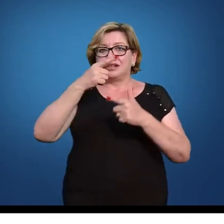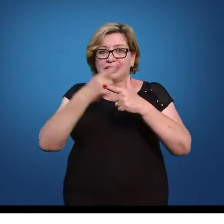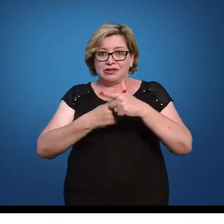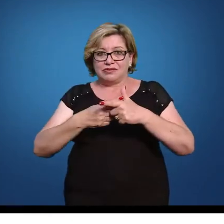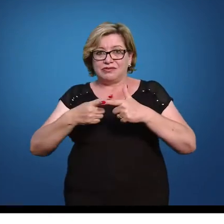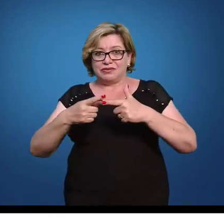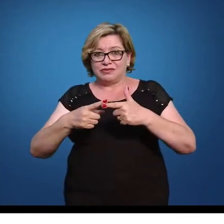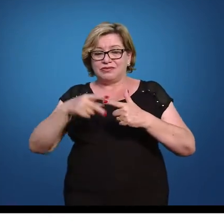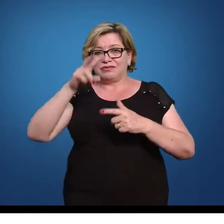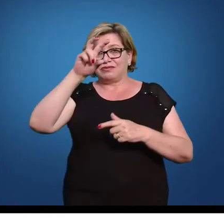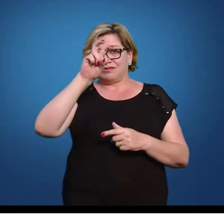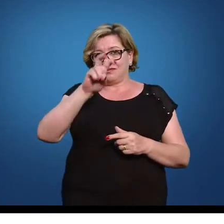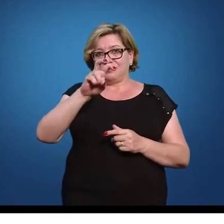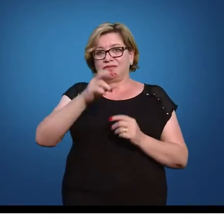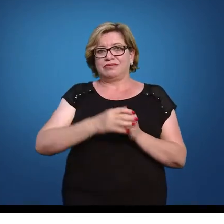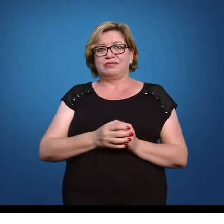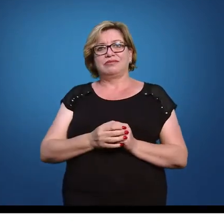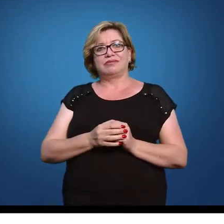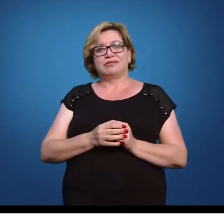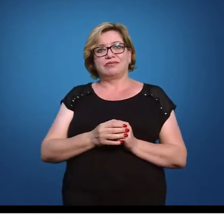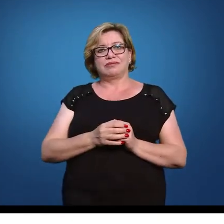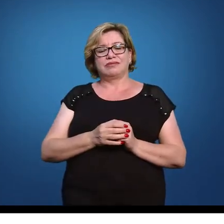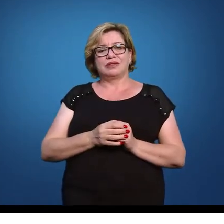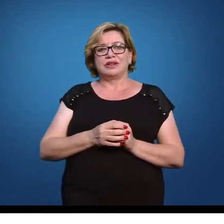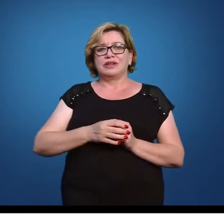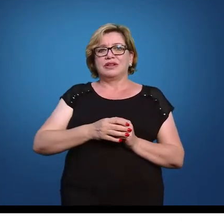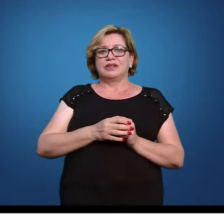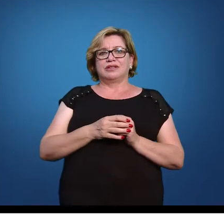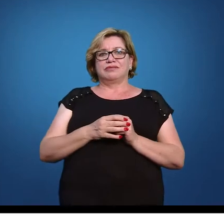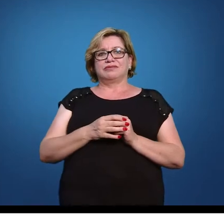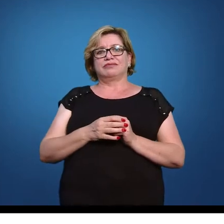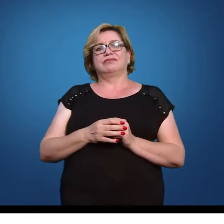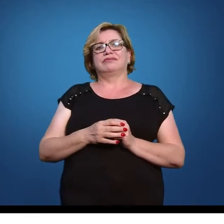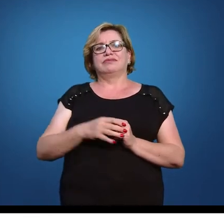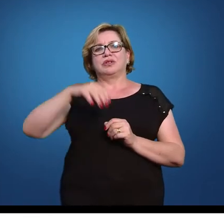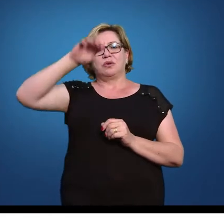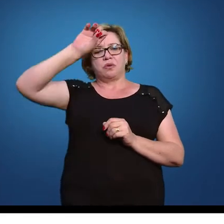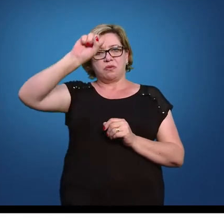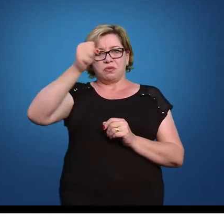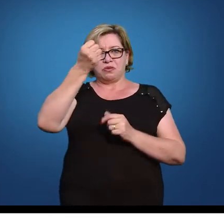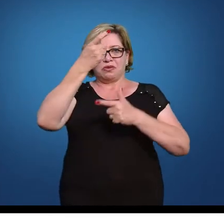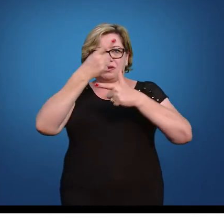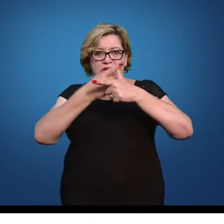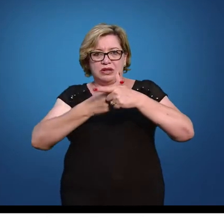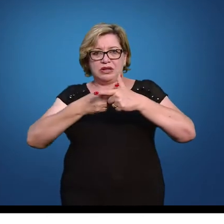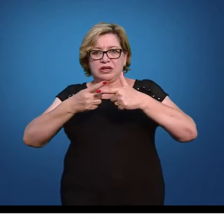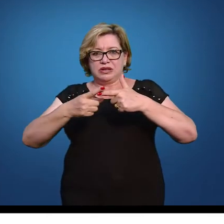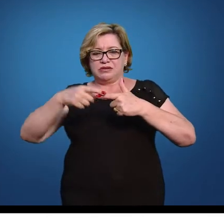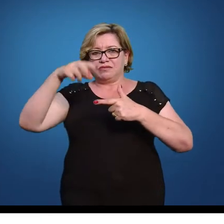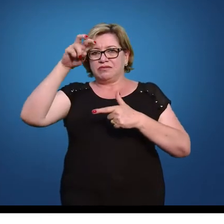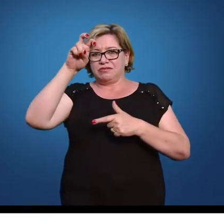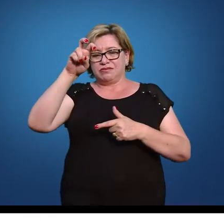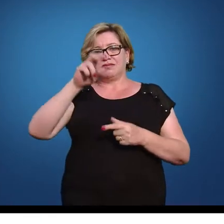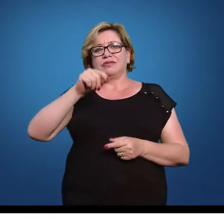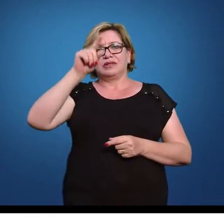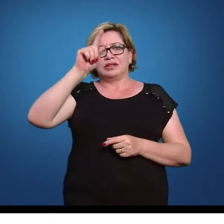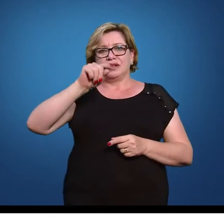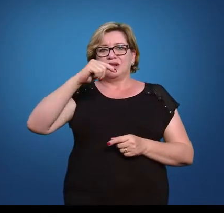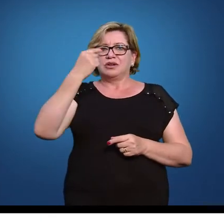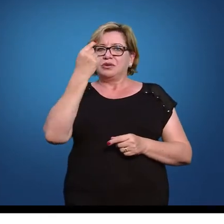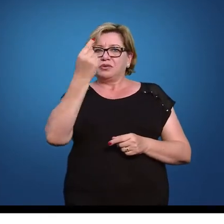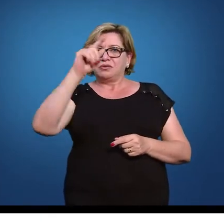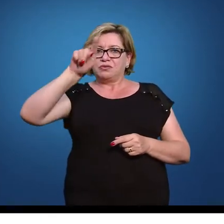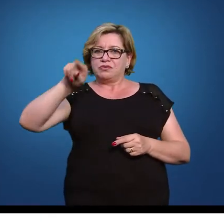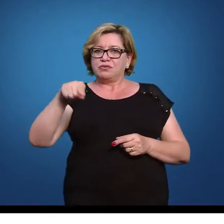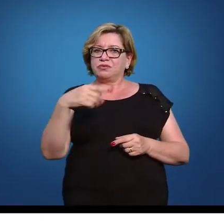dividido por 5 53 menos 45 8 8 dividido por 5 1